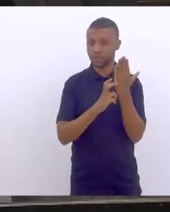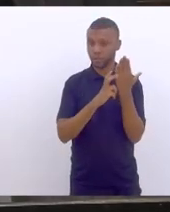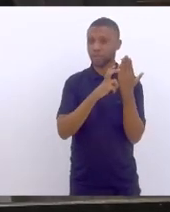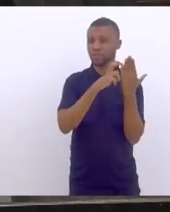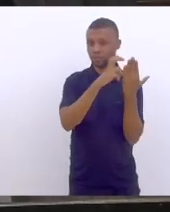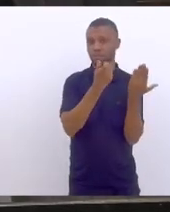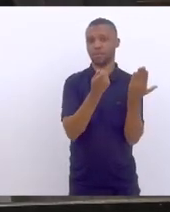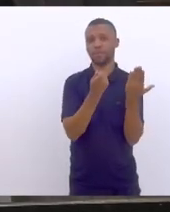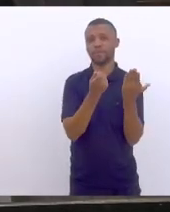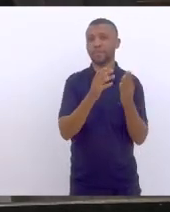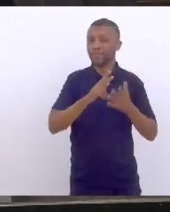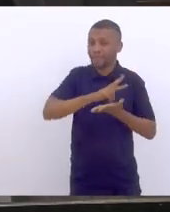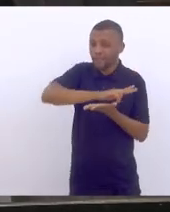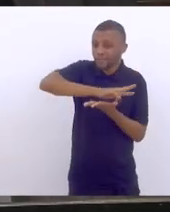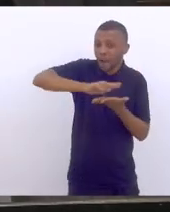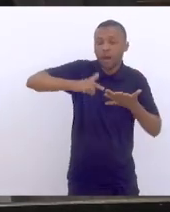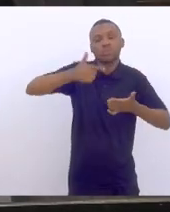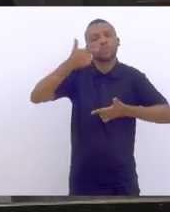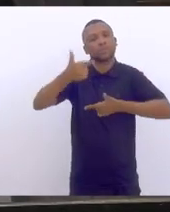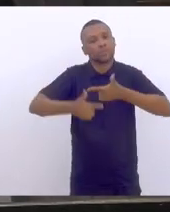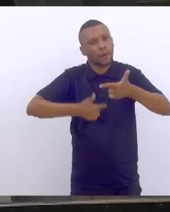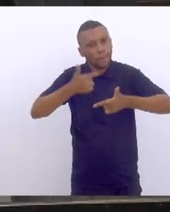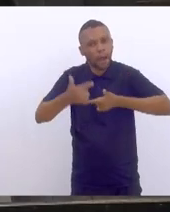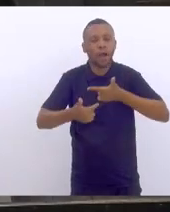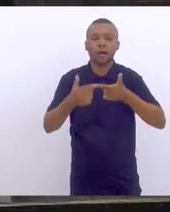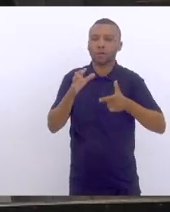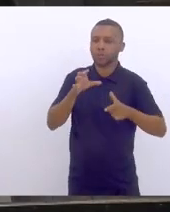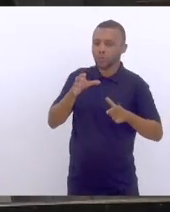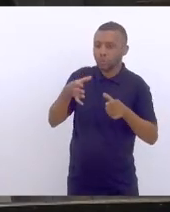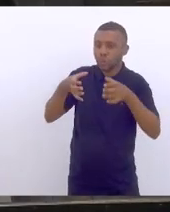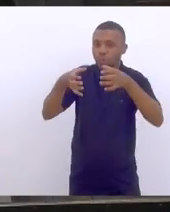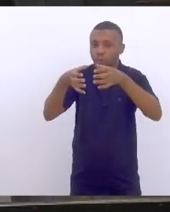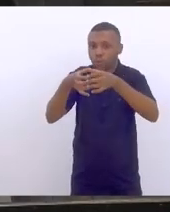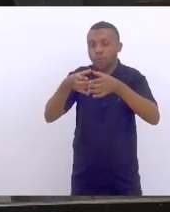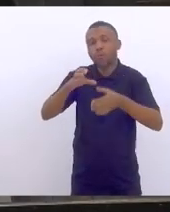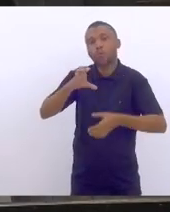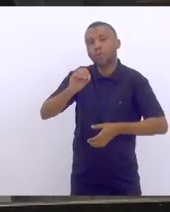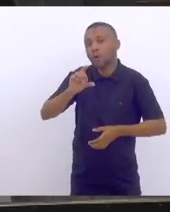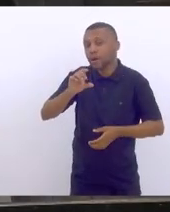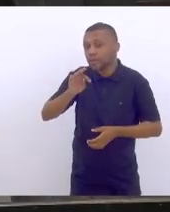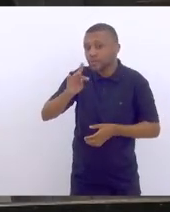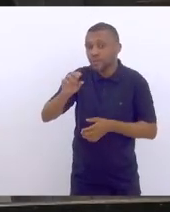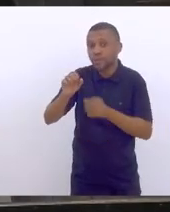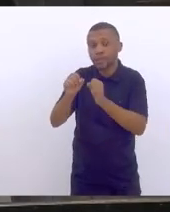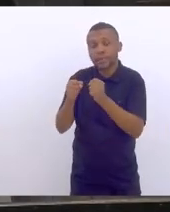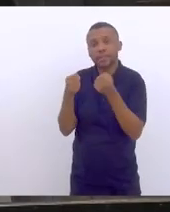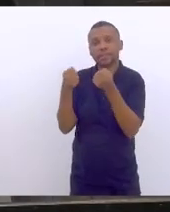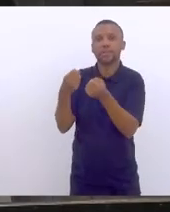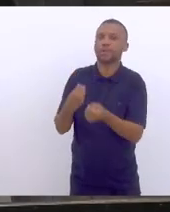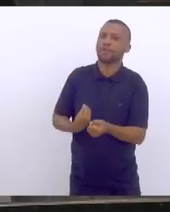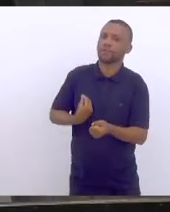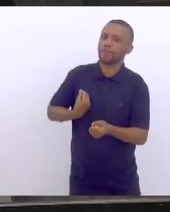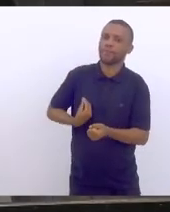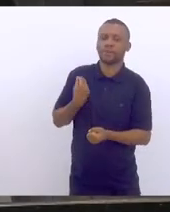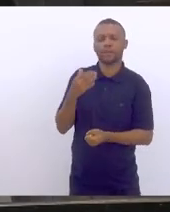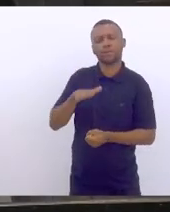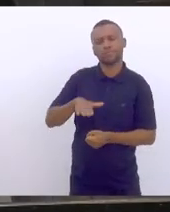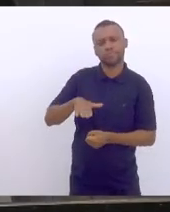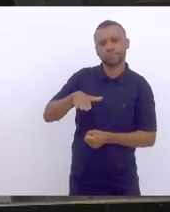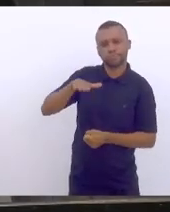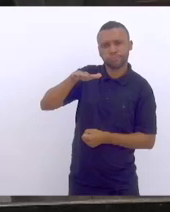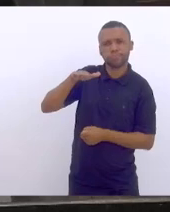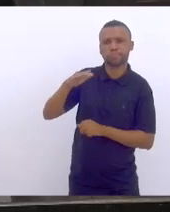conjunto de atividades, grupos, coletivos, indivíduos que dedicam suas vidas, seus dias, suas noites